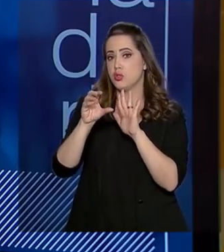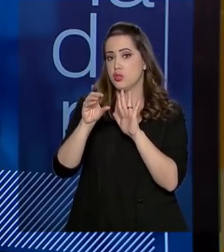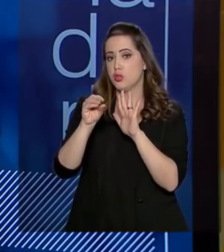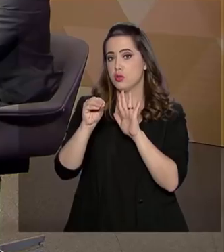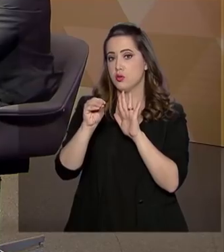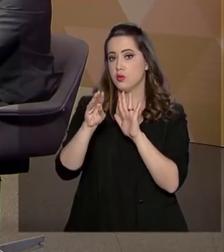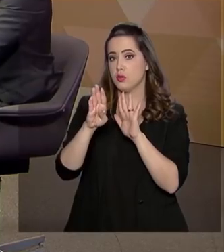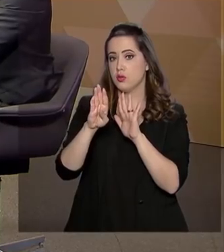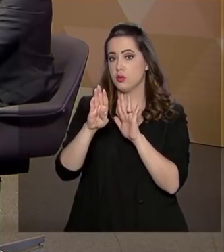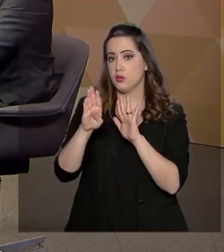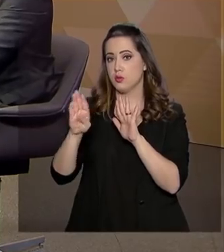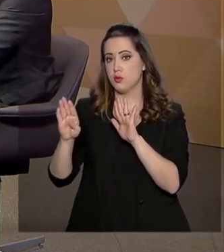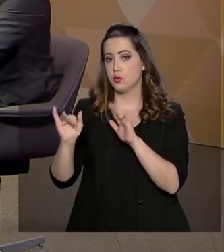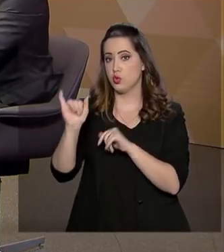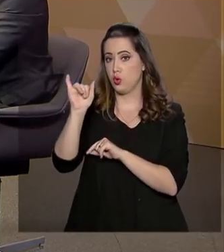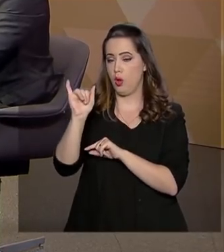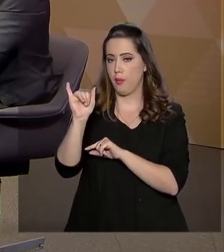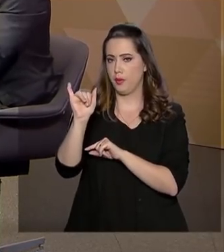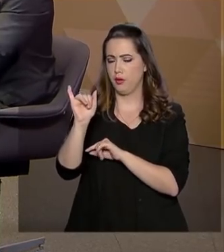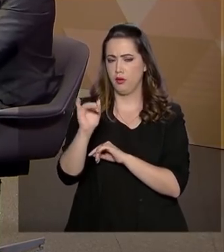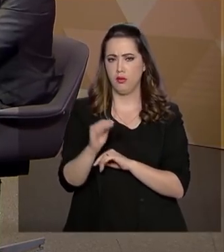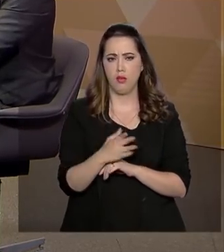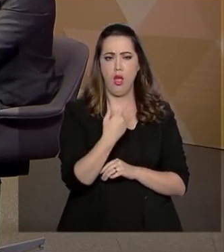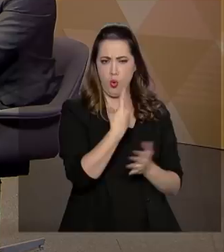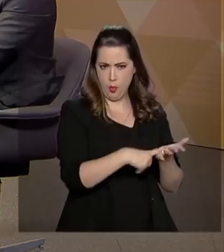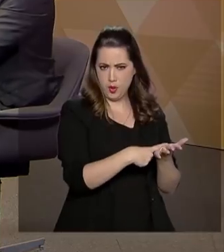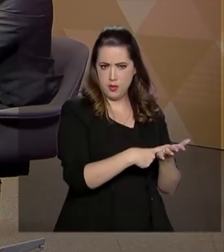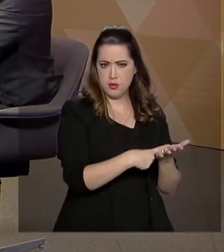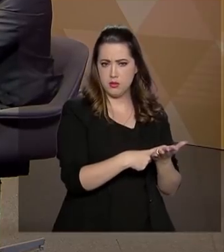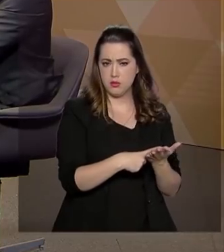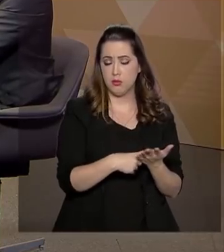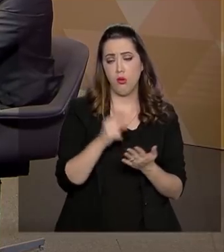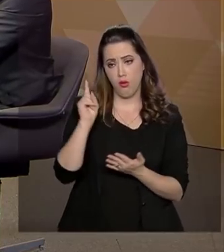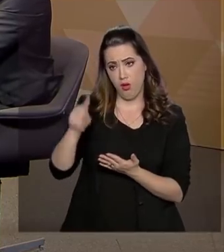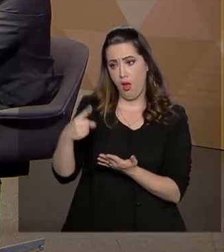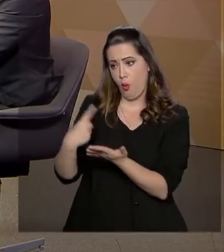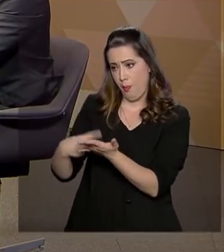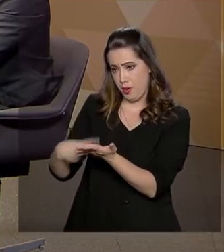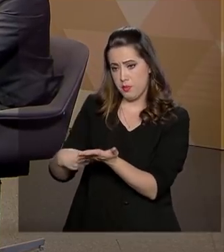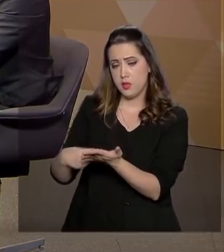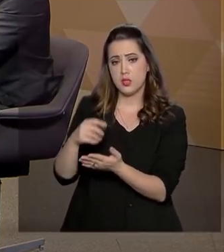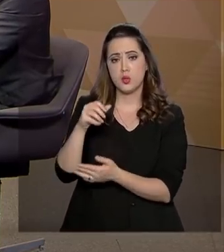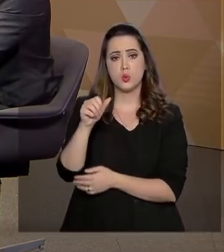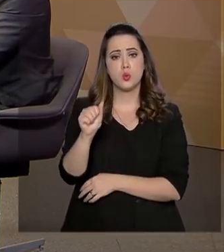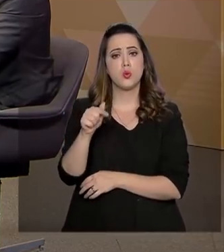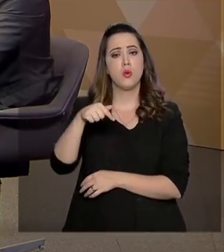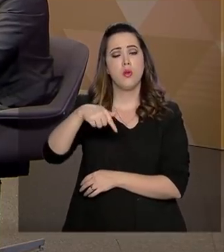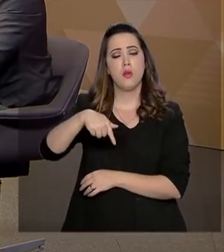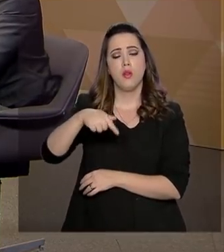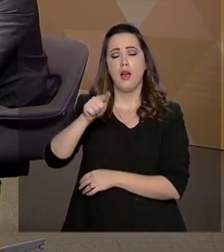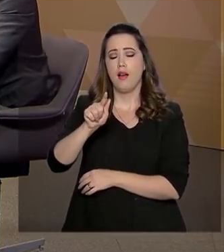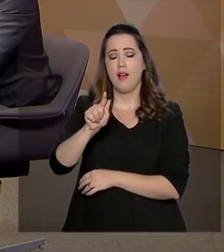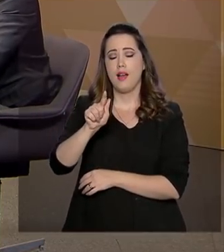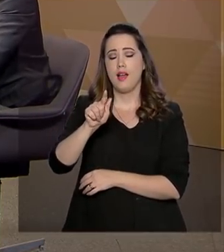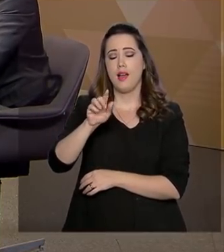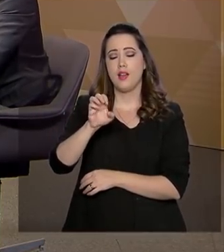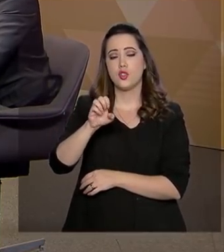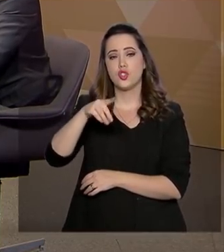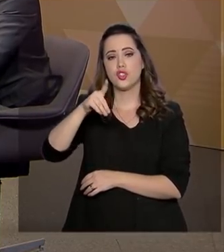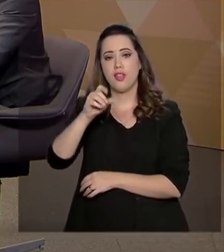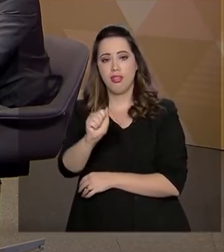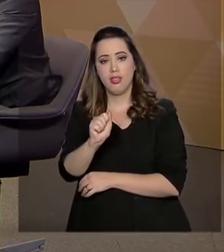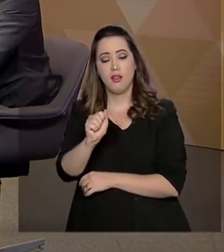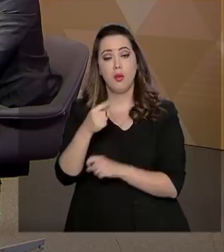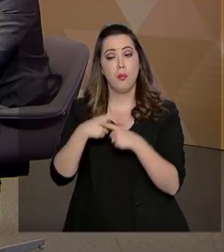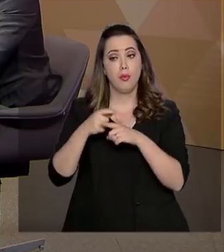relação, das agendas. Das agendas. Então, por meio da agenda, eu dou completa transparência a todas as... Com quem a autoridade se